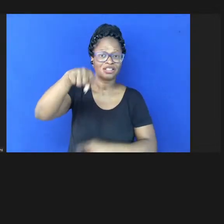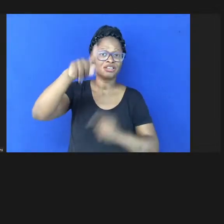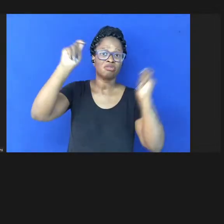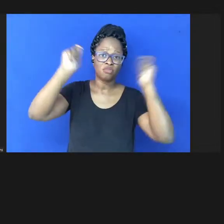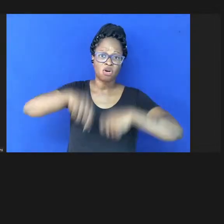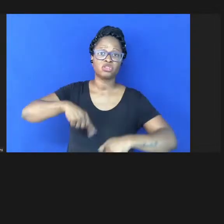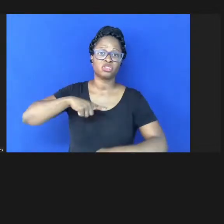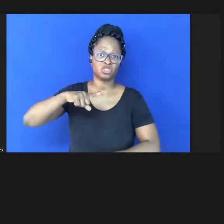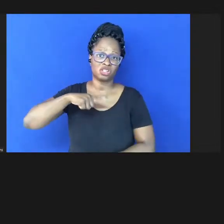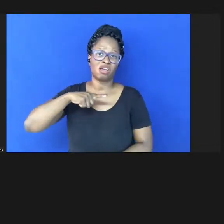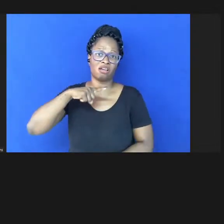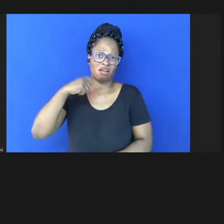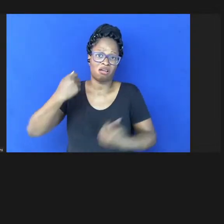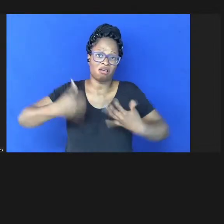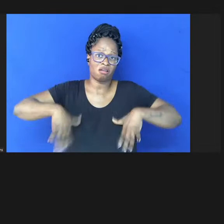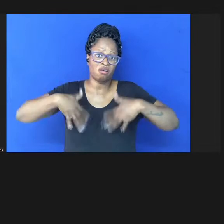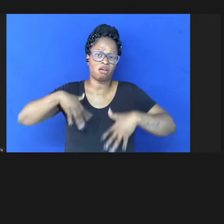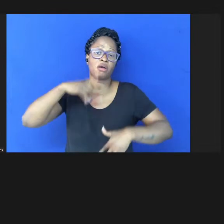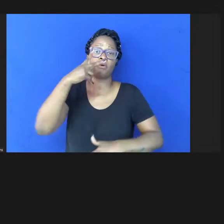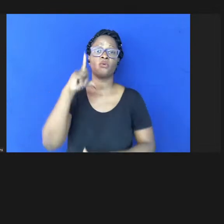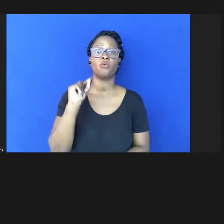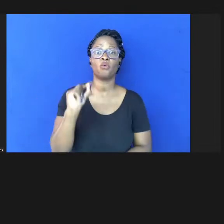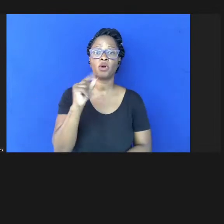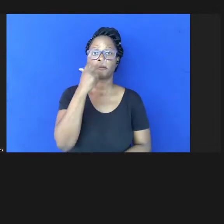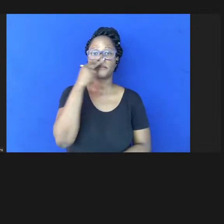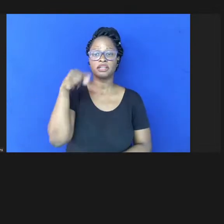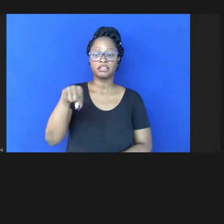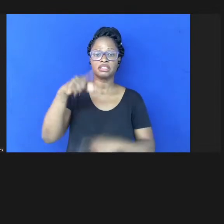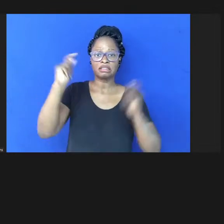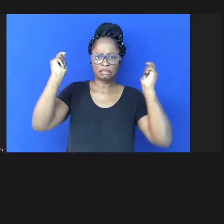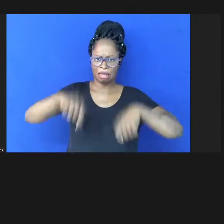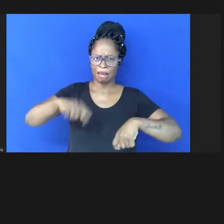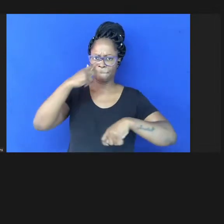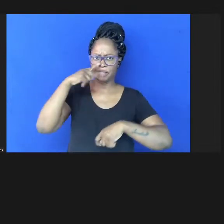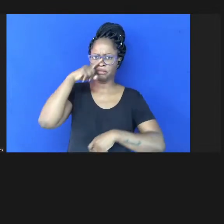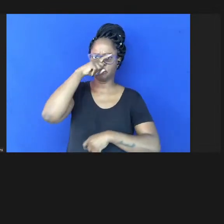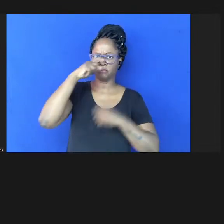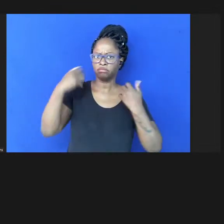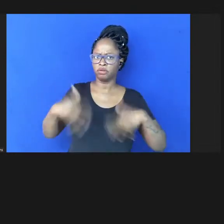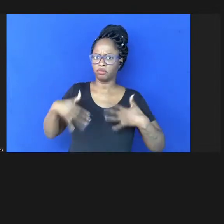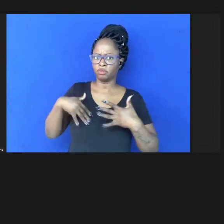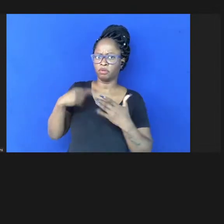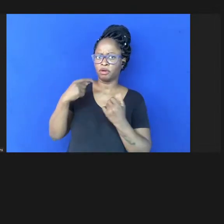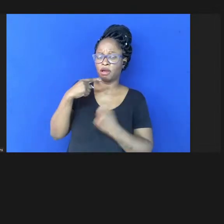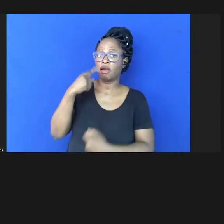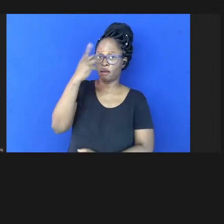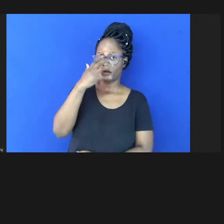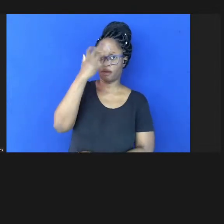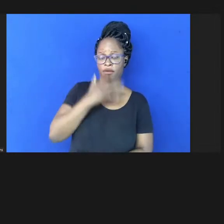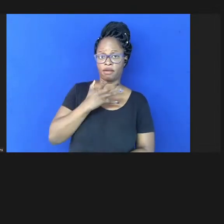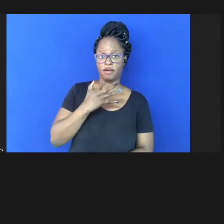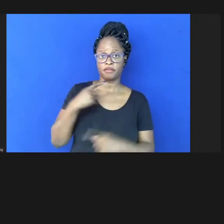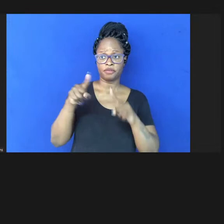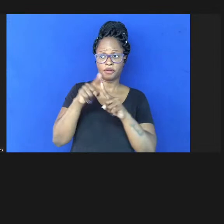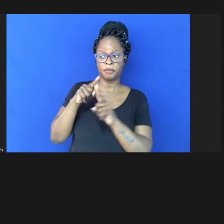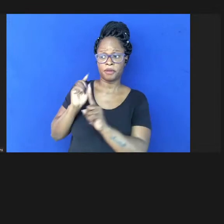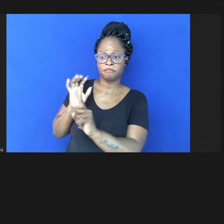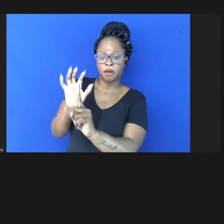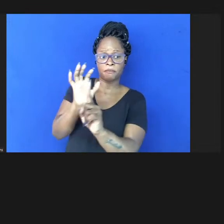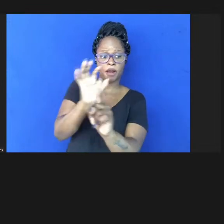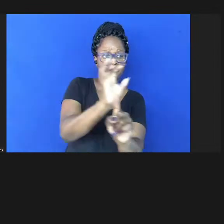fonte que pode se tornar muito perigosa então além da ameaça direta